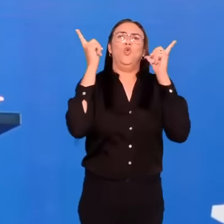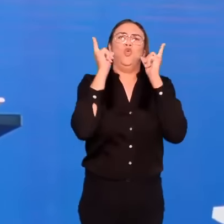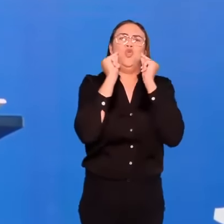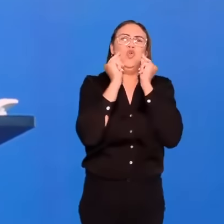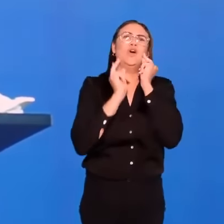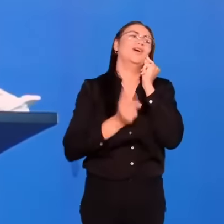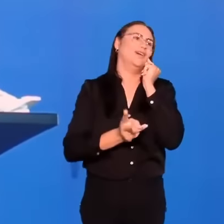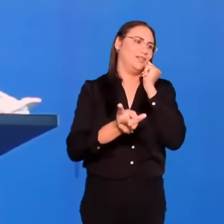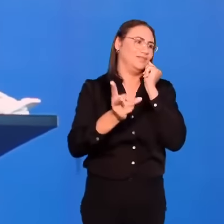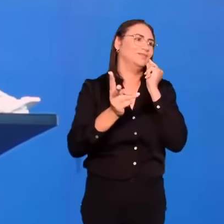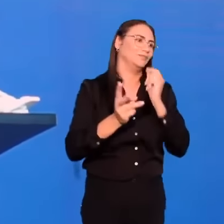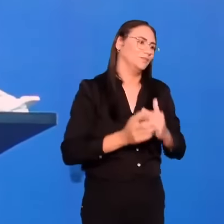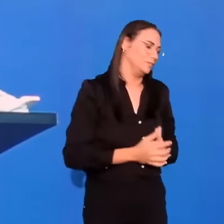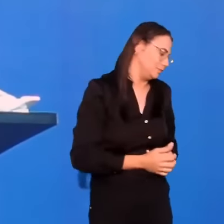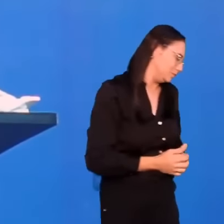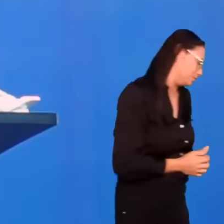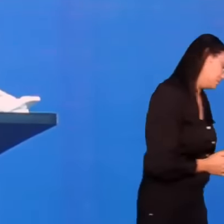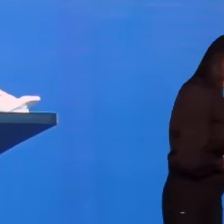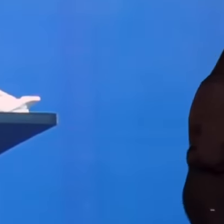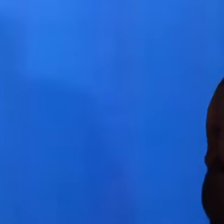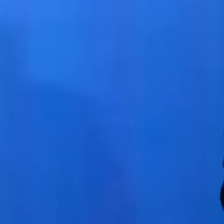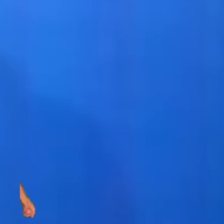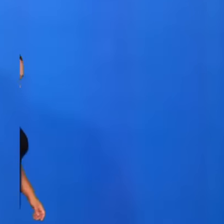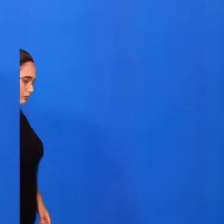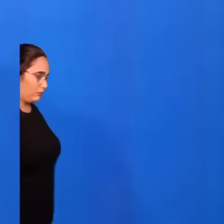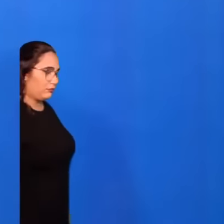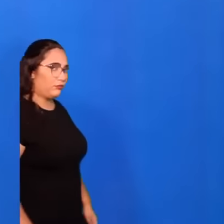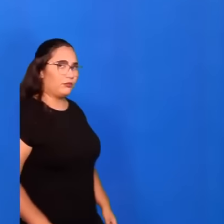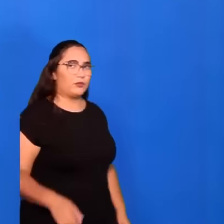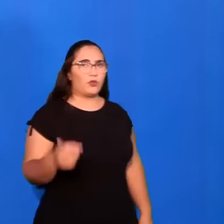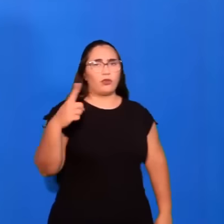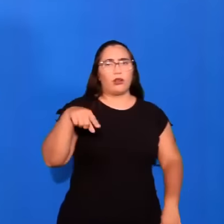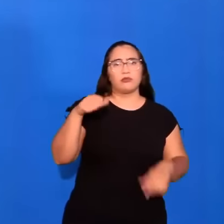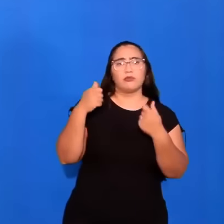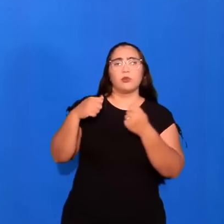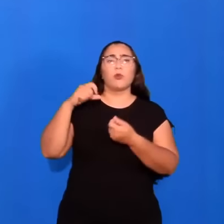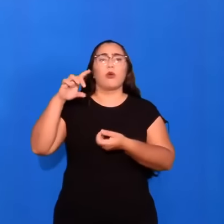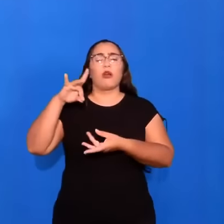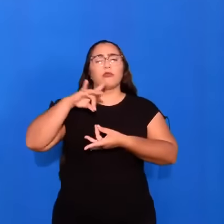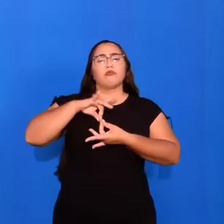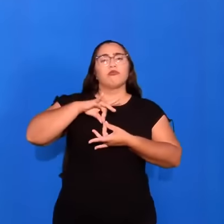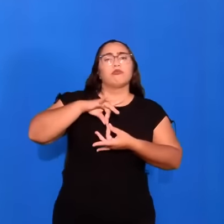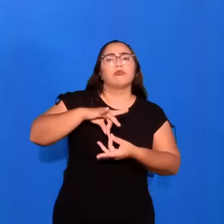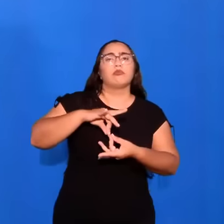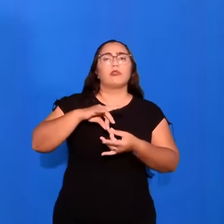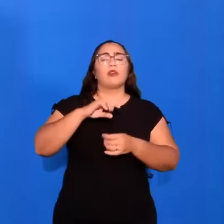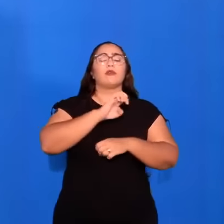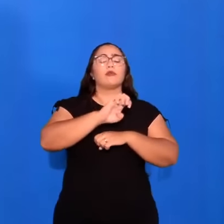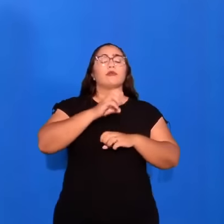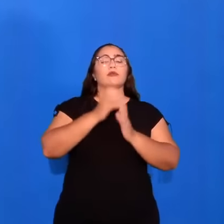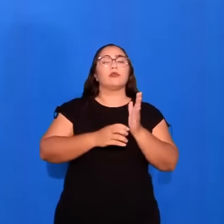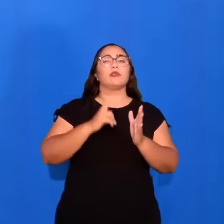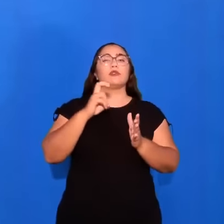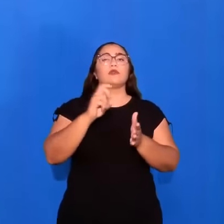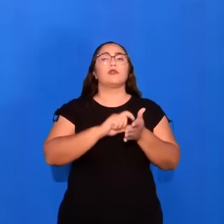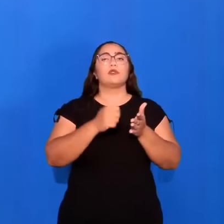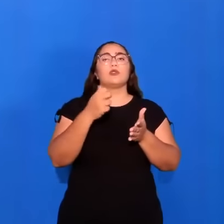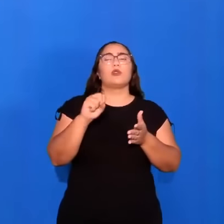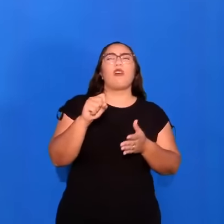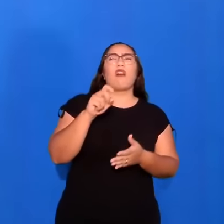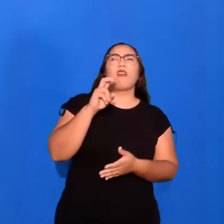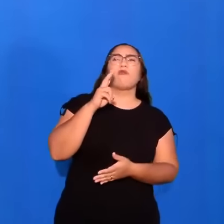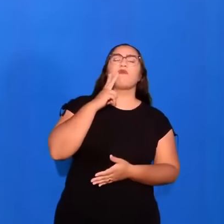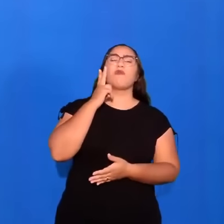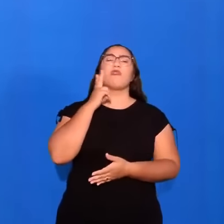satisfareis a concupiscência da carne. Ande no Espírito. Efésios 5.18 Não embriagueis com o vinho que é a